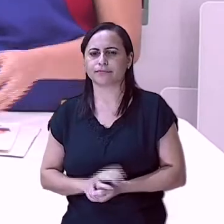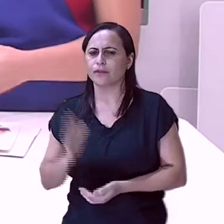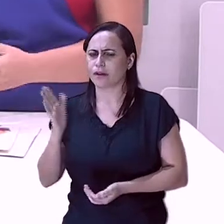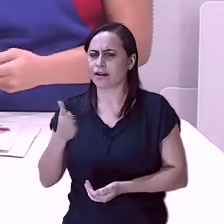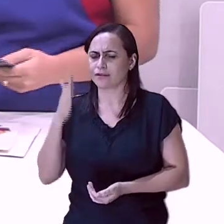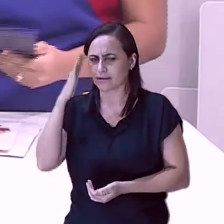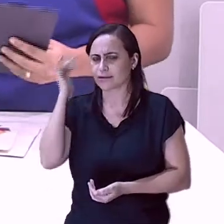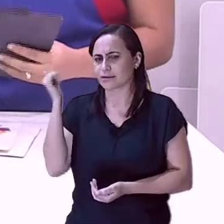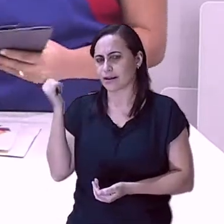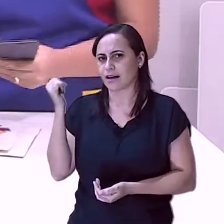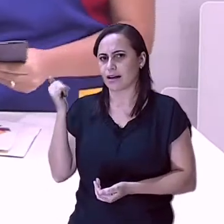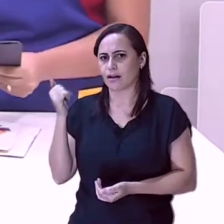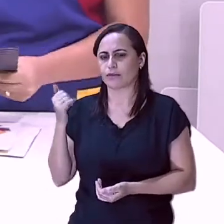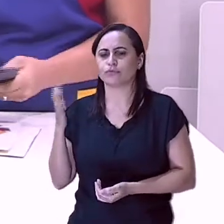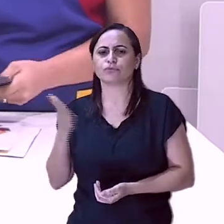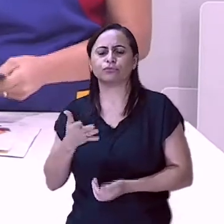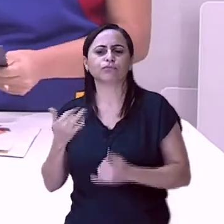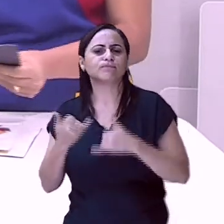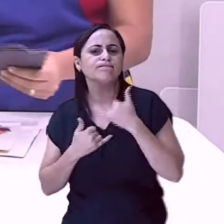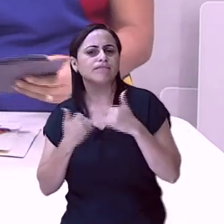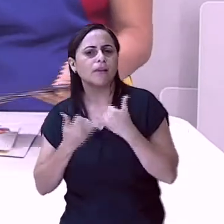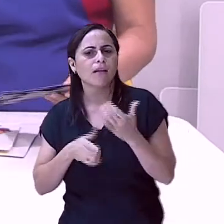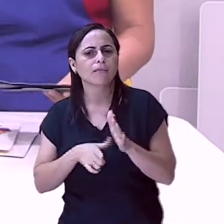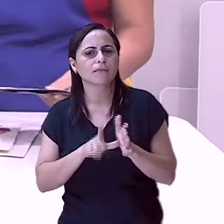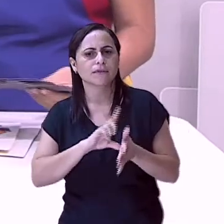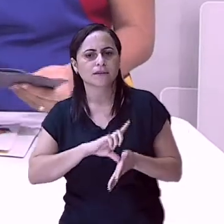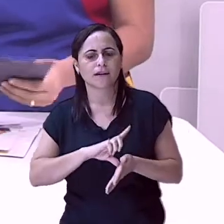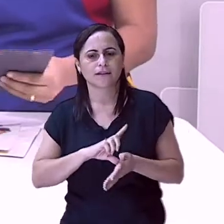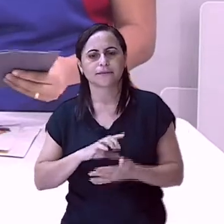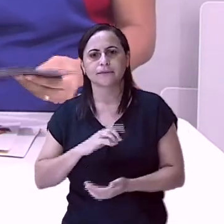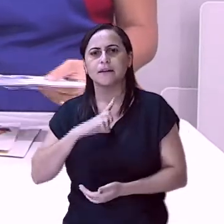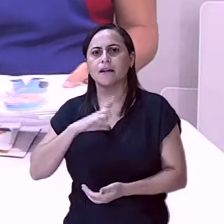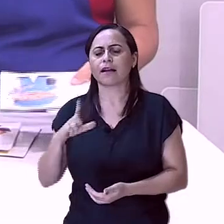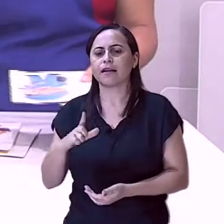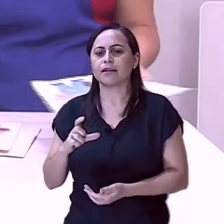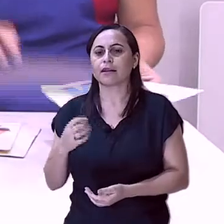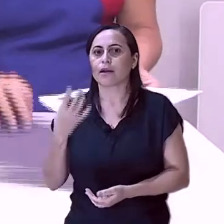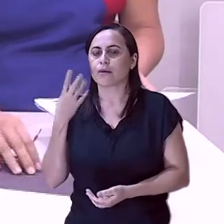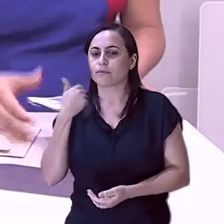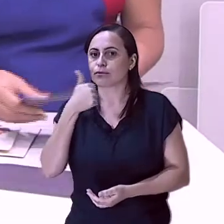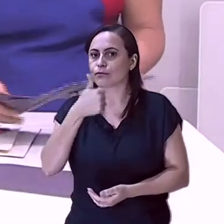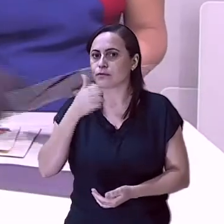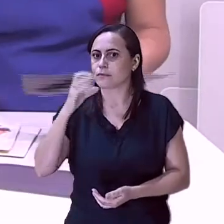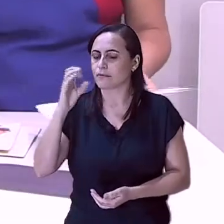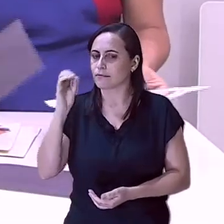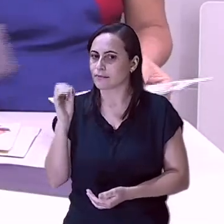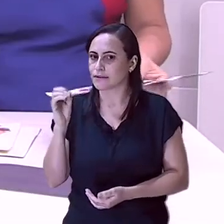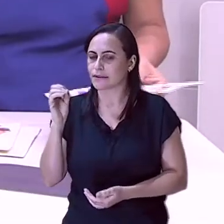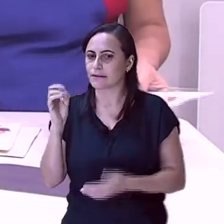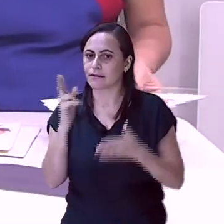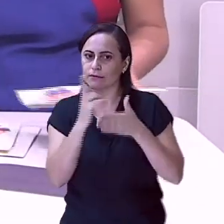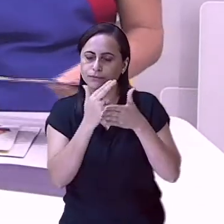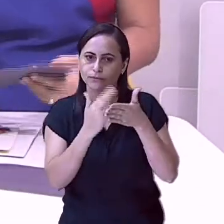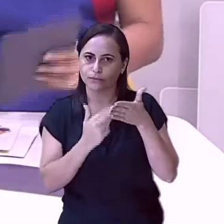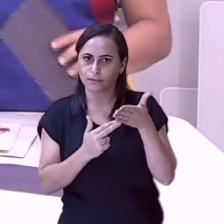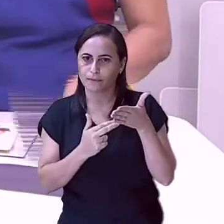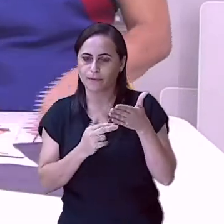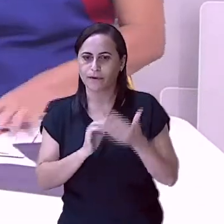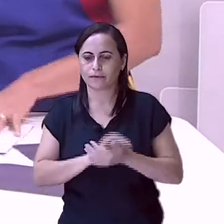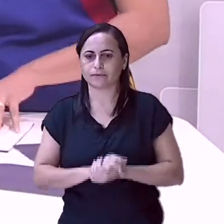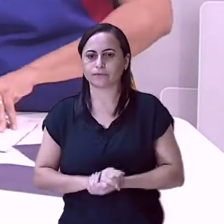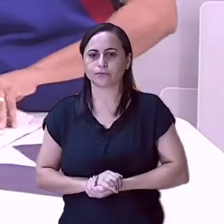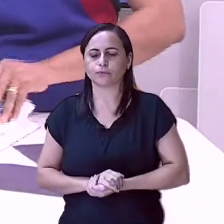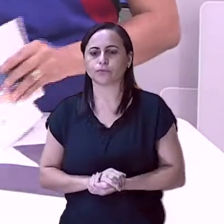sabem, nós já brincamos aqui antes. Ó, são dez cartas, cinco pares. Nós vamos virar pra baixo